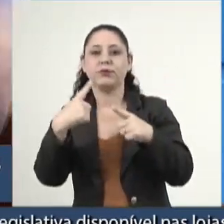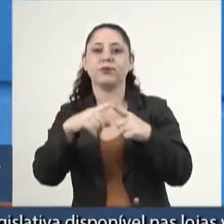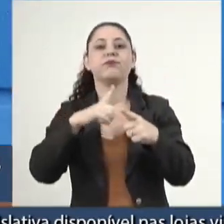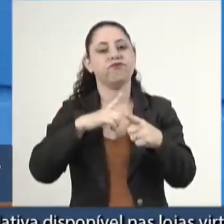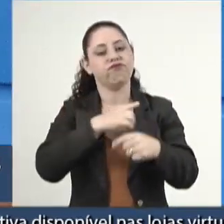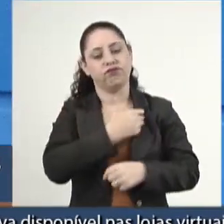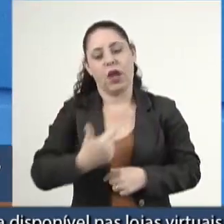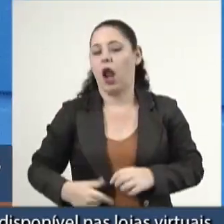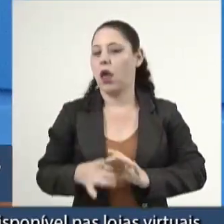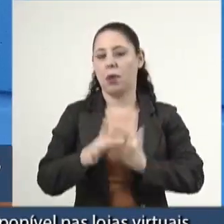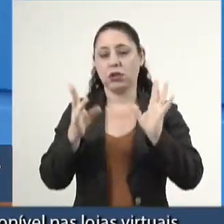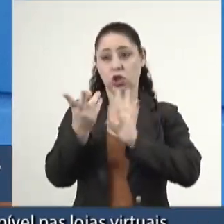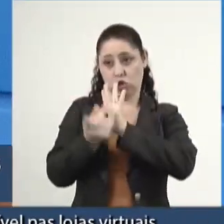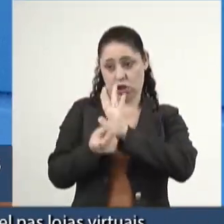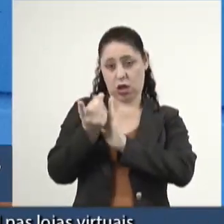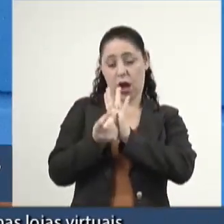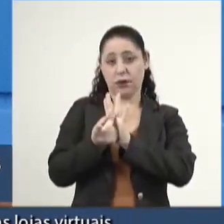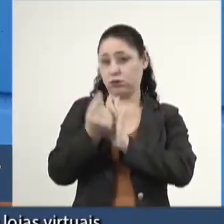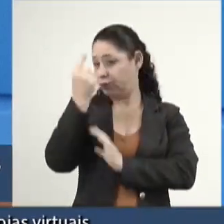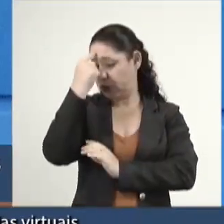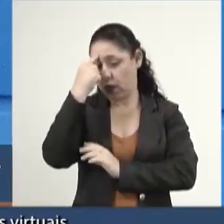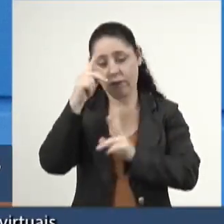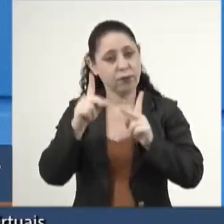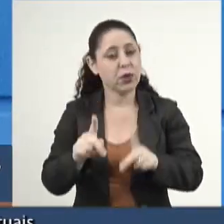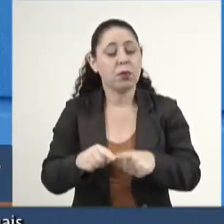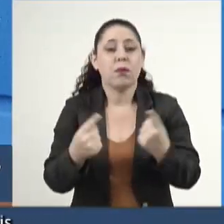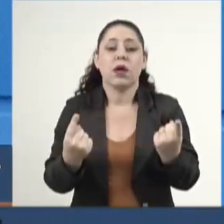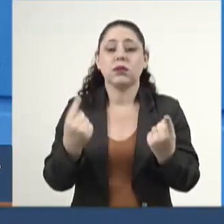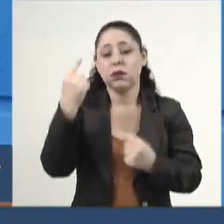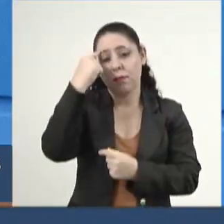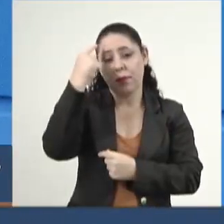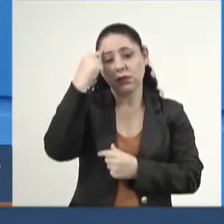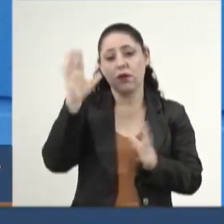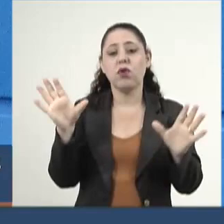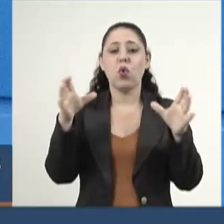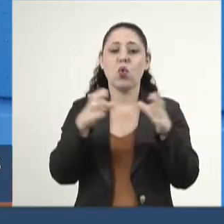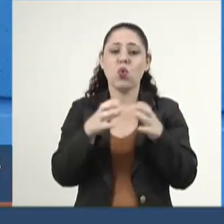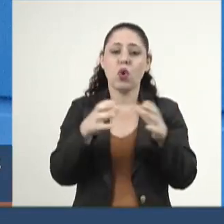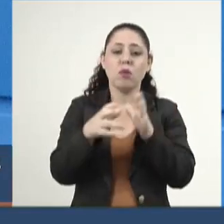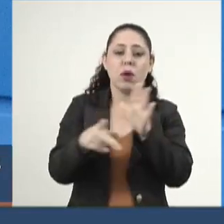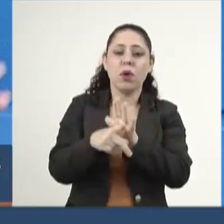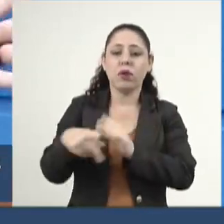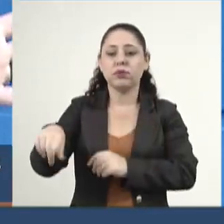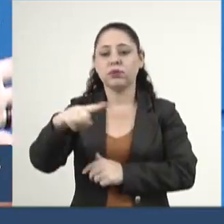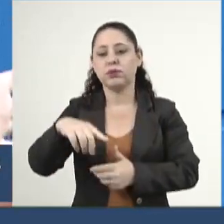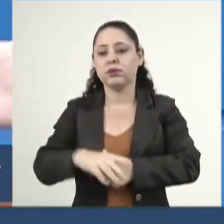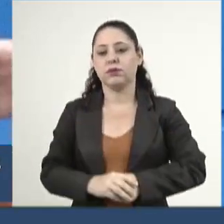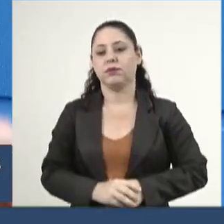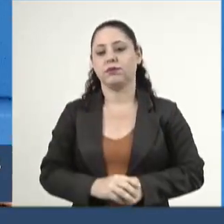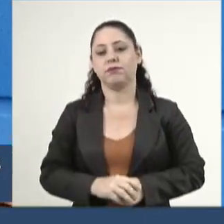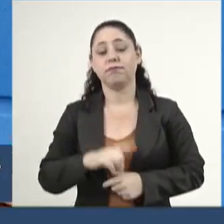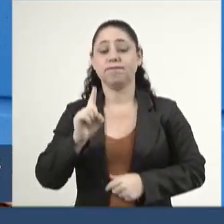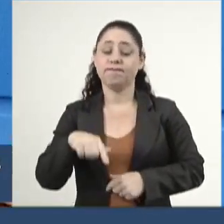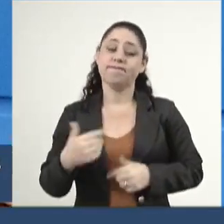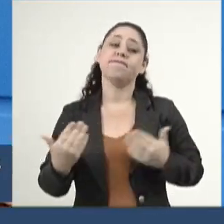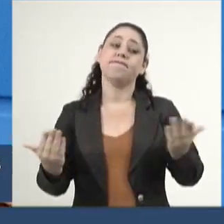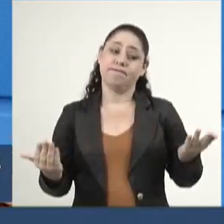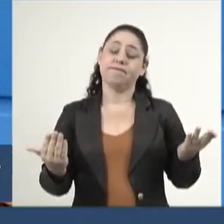naquele governo que não pensava no povo, mas pensava para uma elite. Pois é.